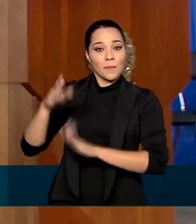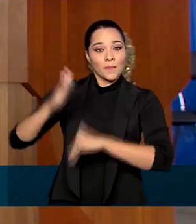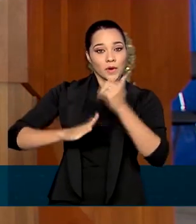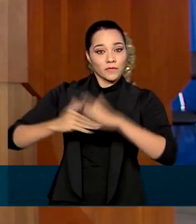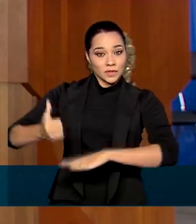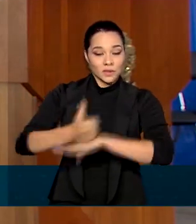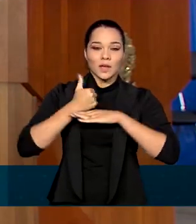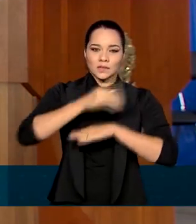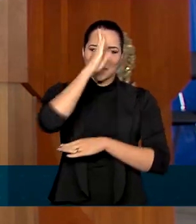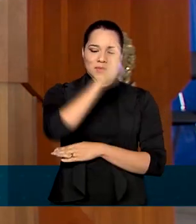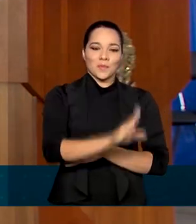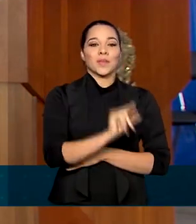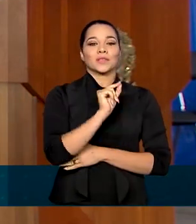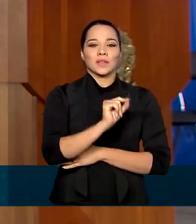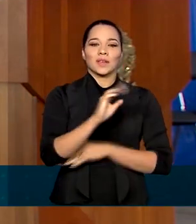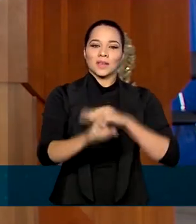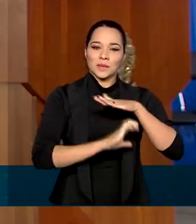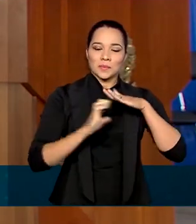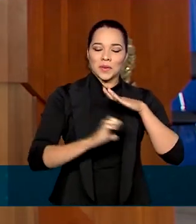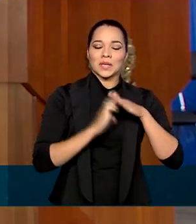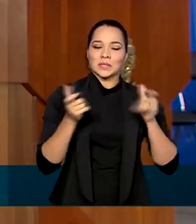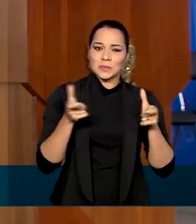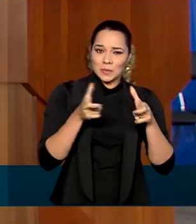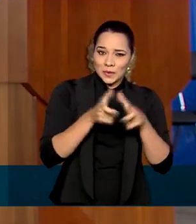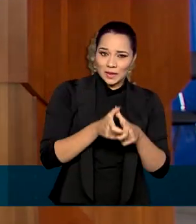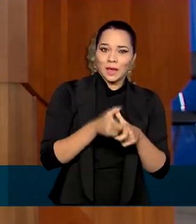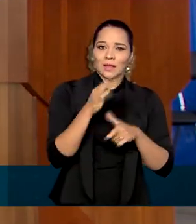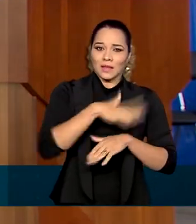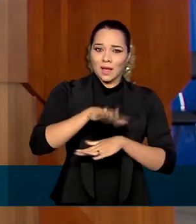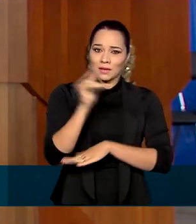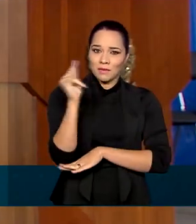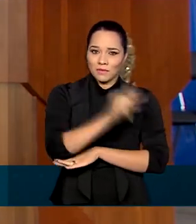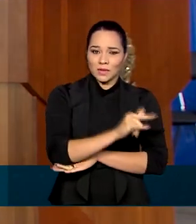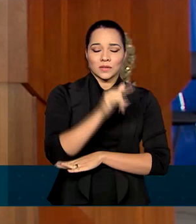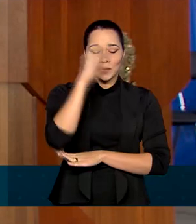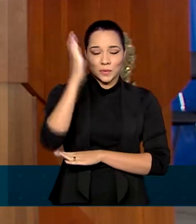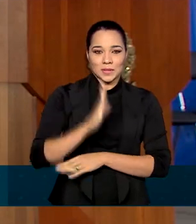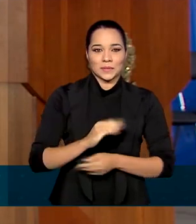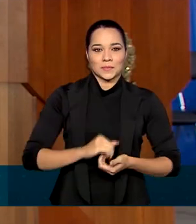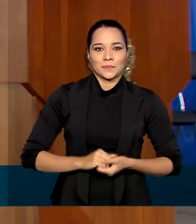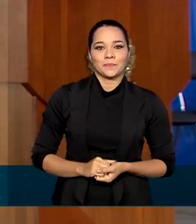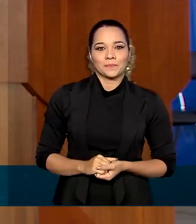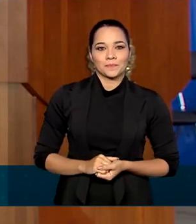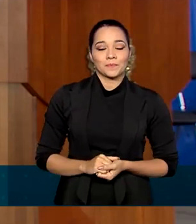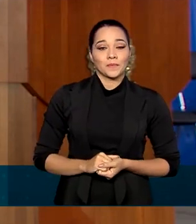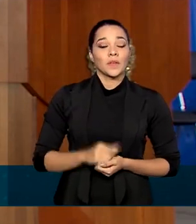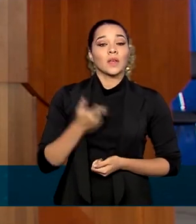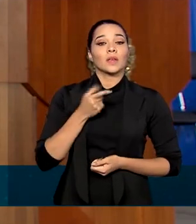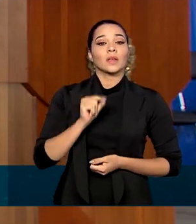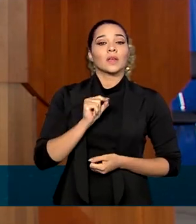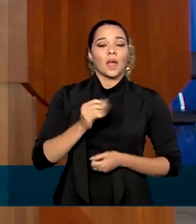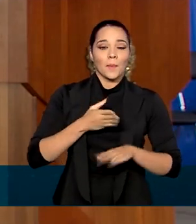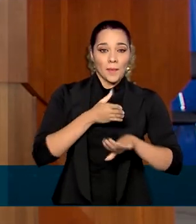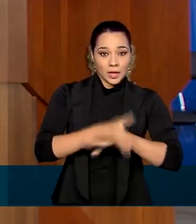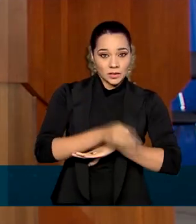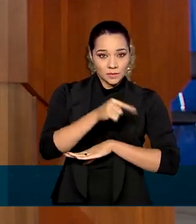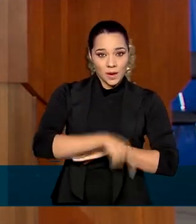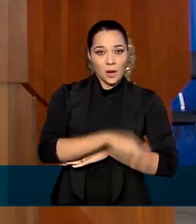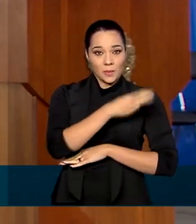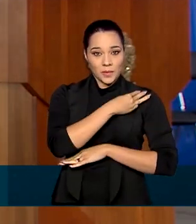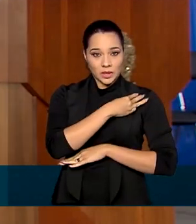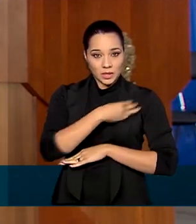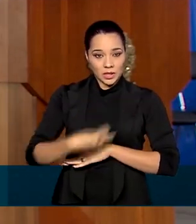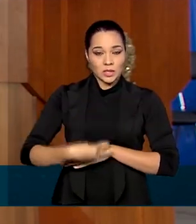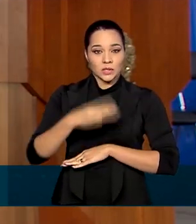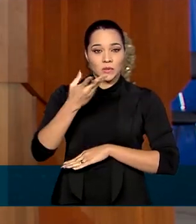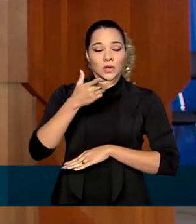e principalmente também empresas de pequeno porte da aviação geral no Brasil. Participam da cerimônia o ministro da